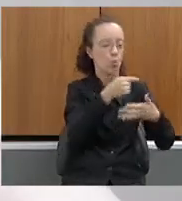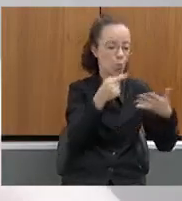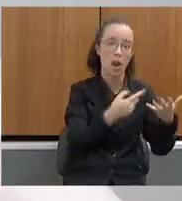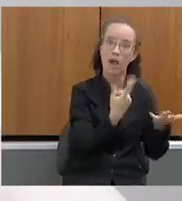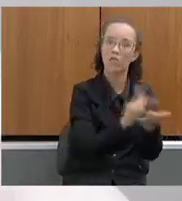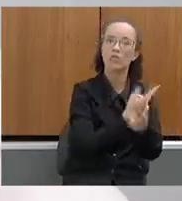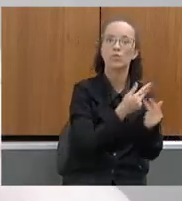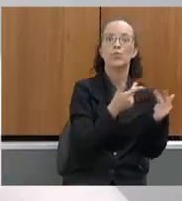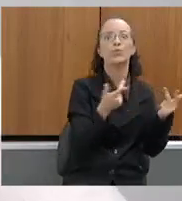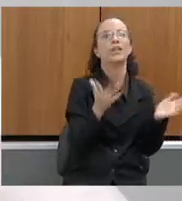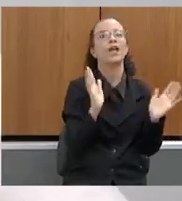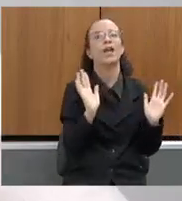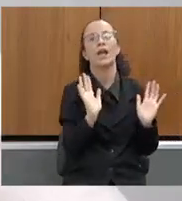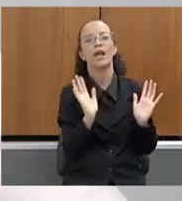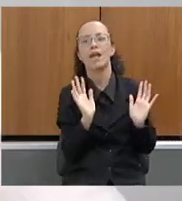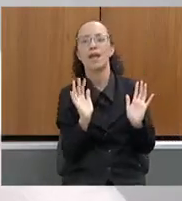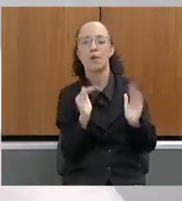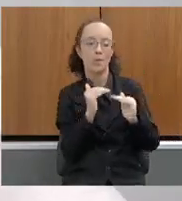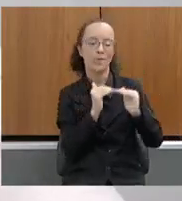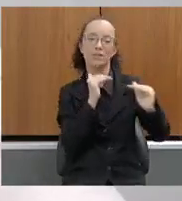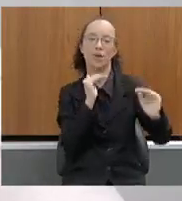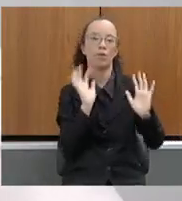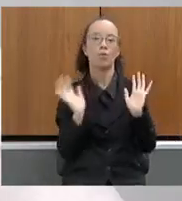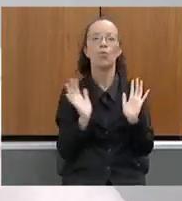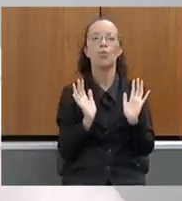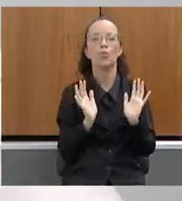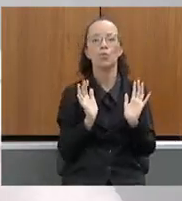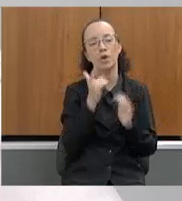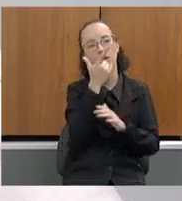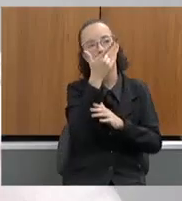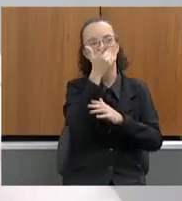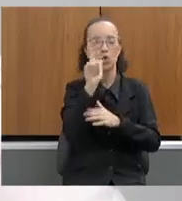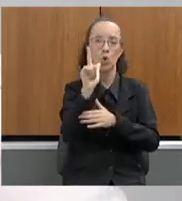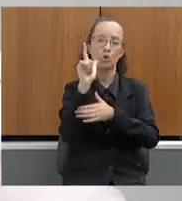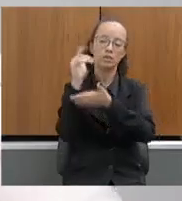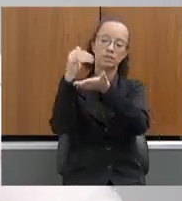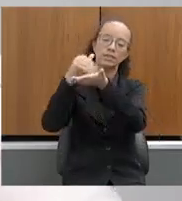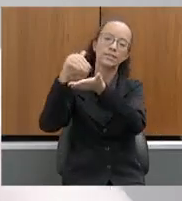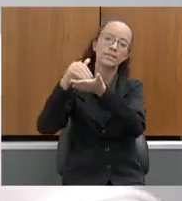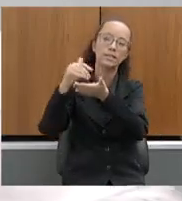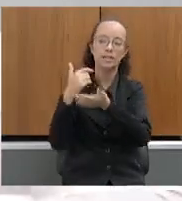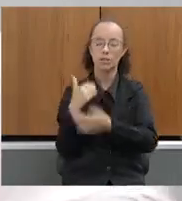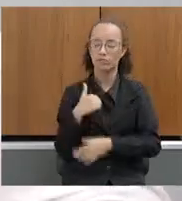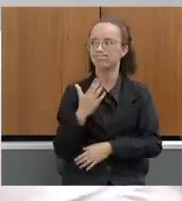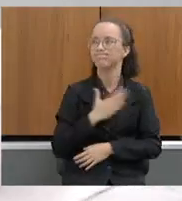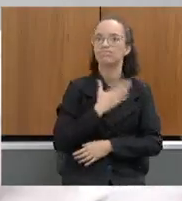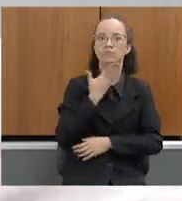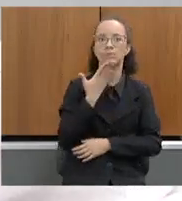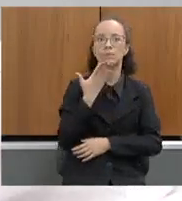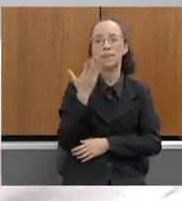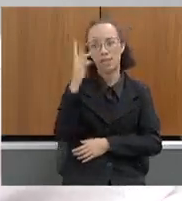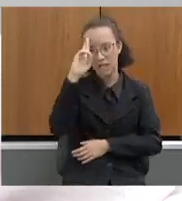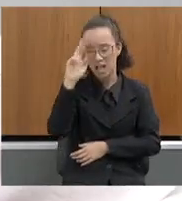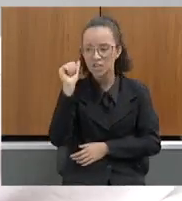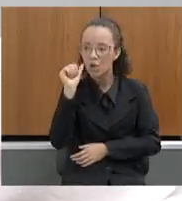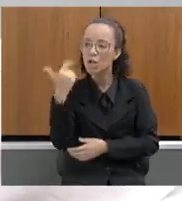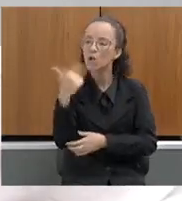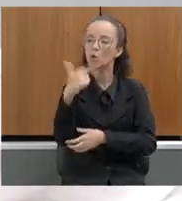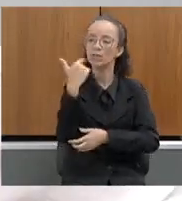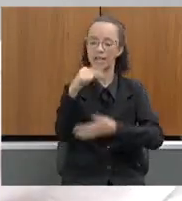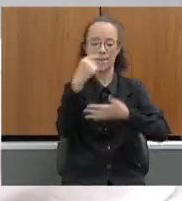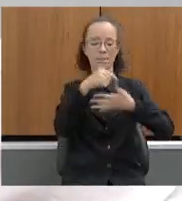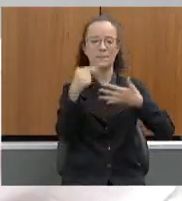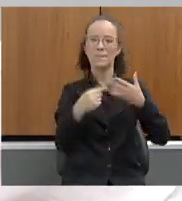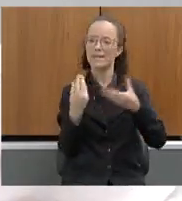procedimento. Isso é um padrão em outras secretarias. Me espantou você não ter procedimentos internos que apurem